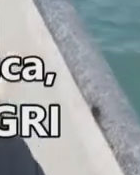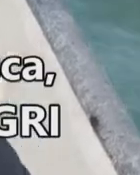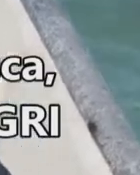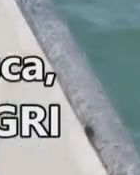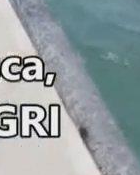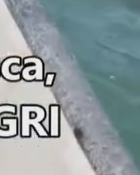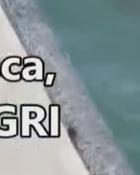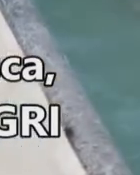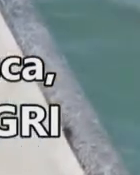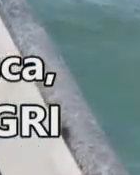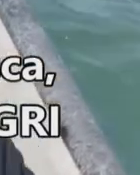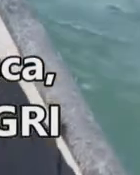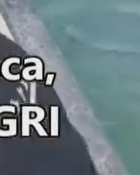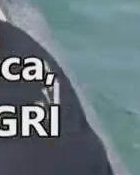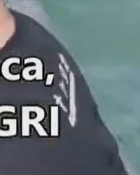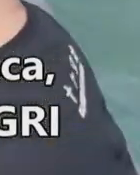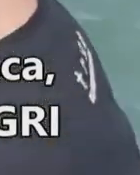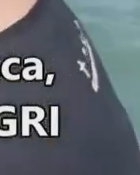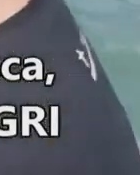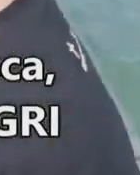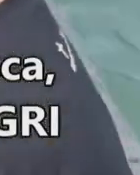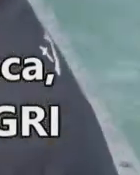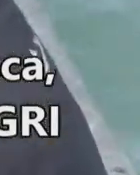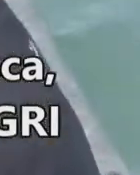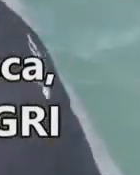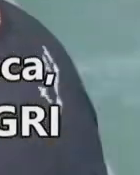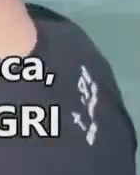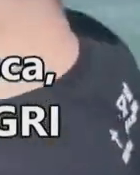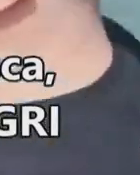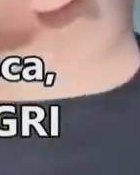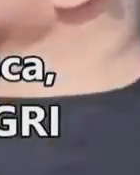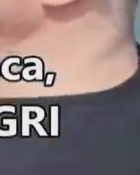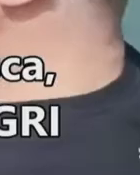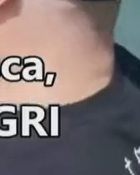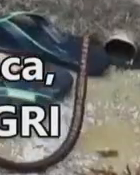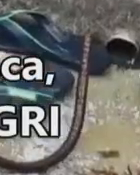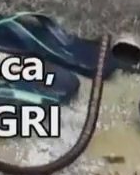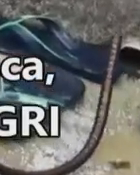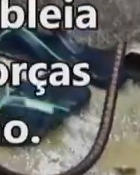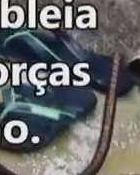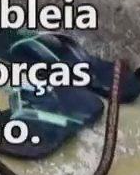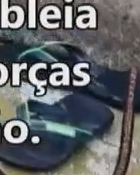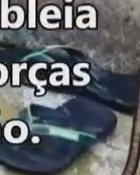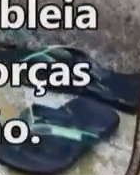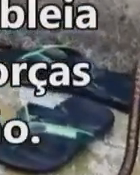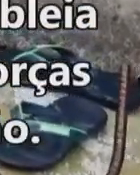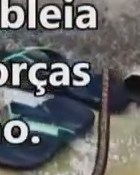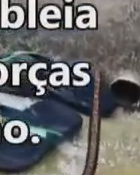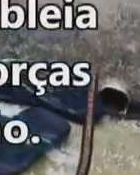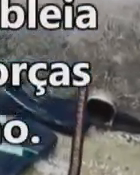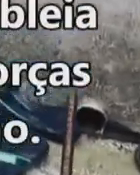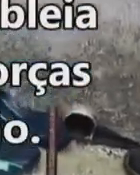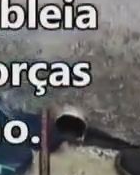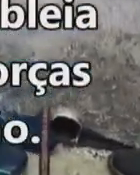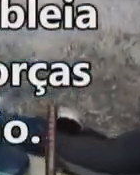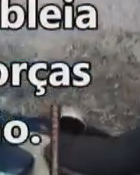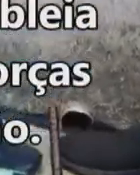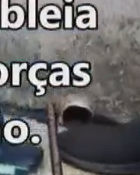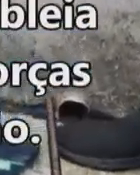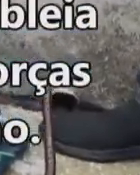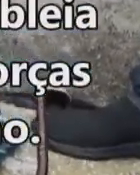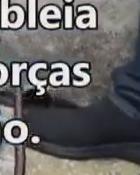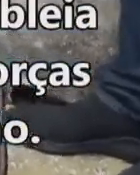da Agricultura e Pesca, Universidade Federal de Santa Catarina e EPAGRE. E com o imprescindível apoio